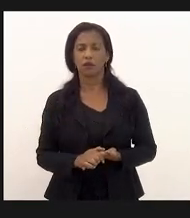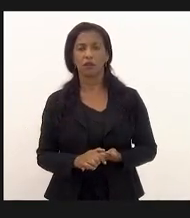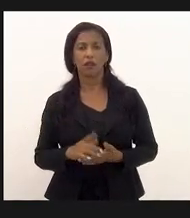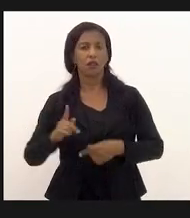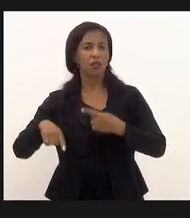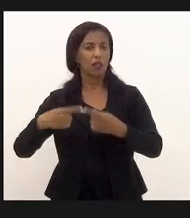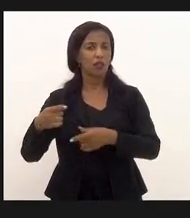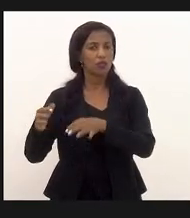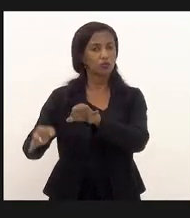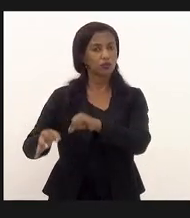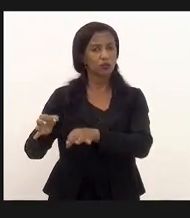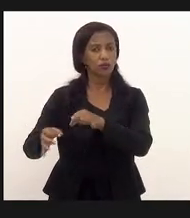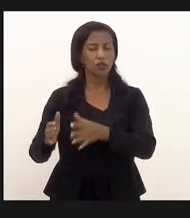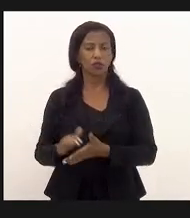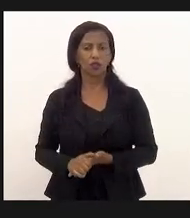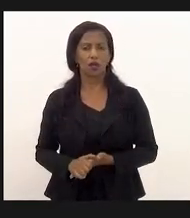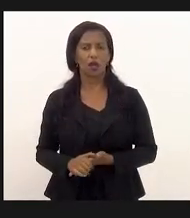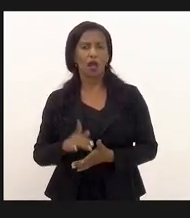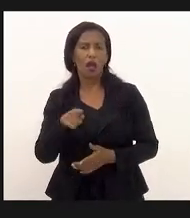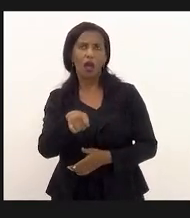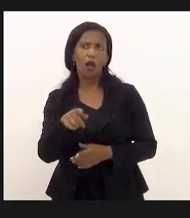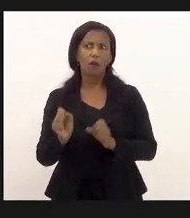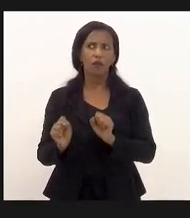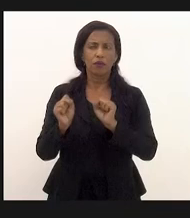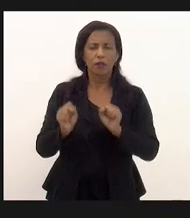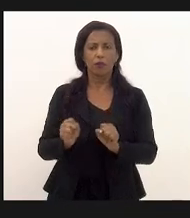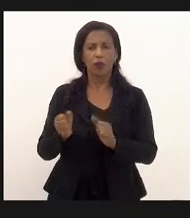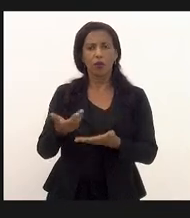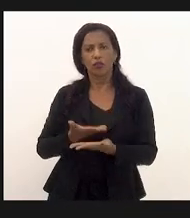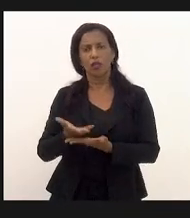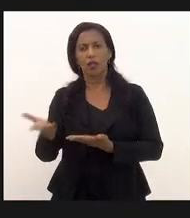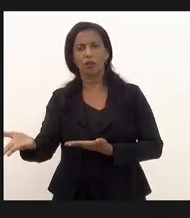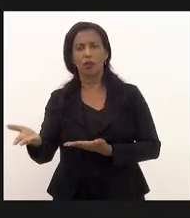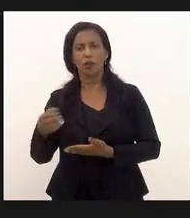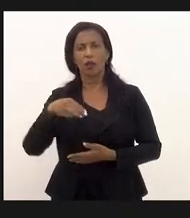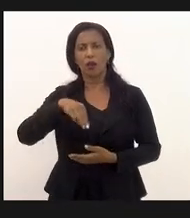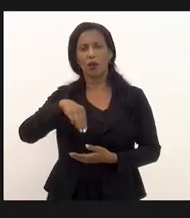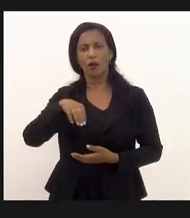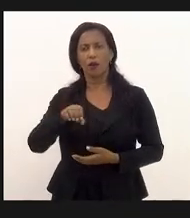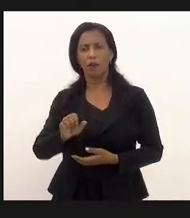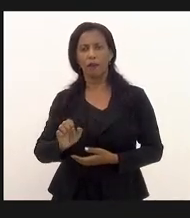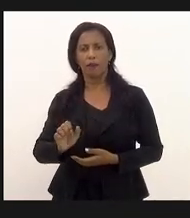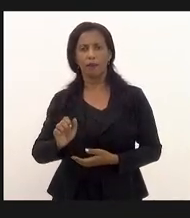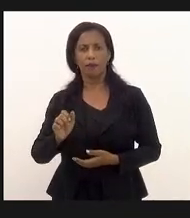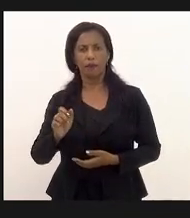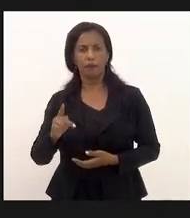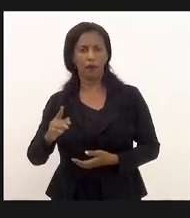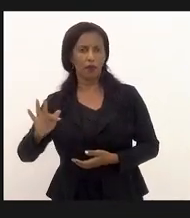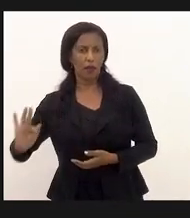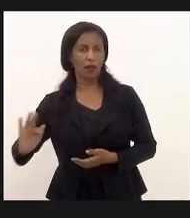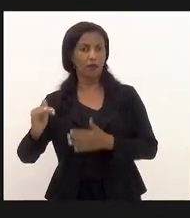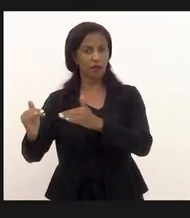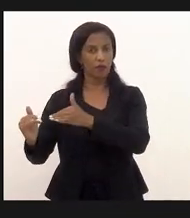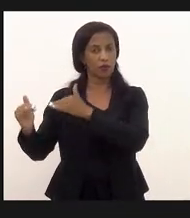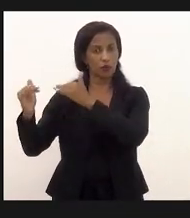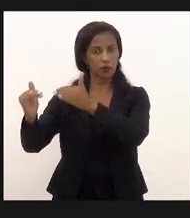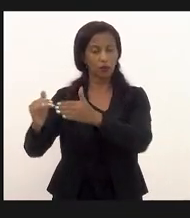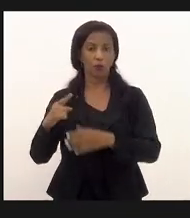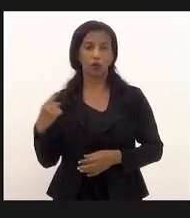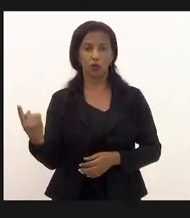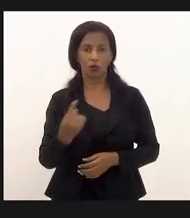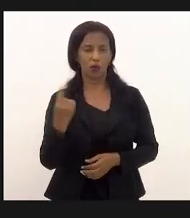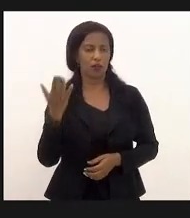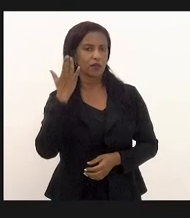jurídica ah mas você pode remeter ao MPF que vai remeter ao Supremo nós